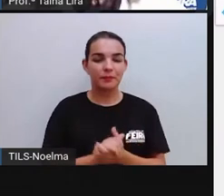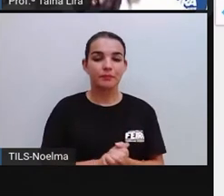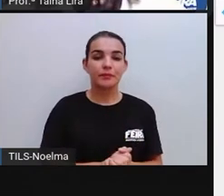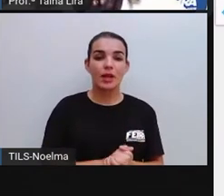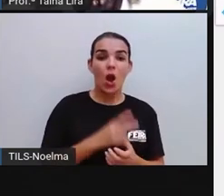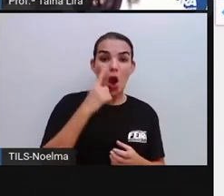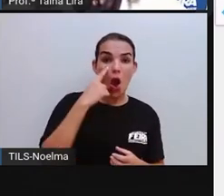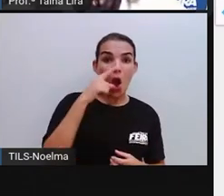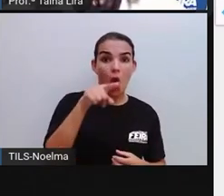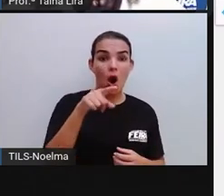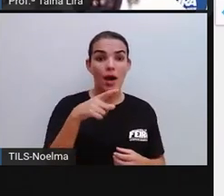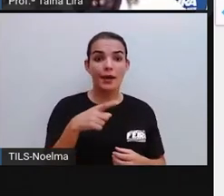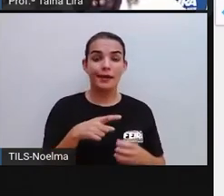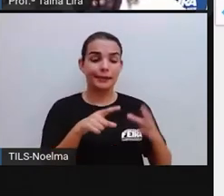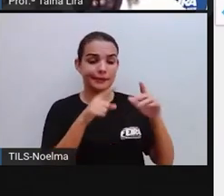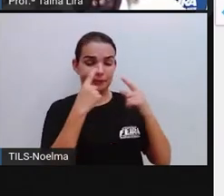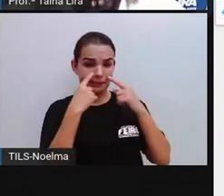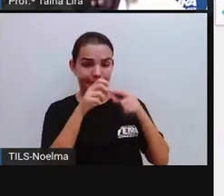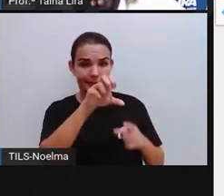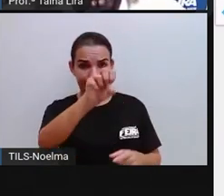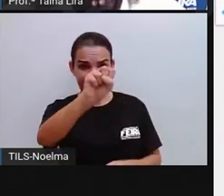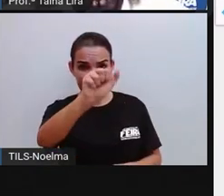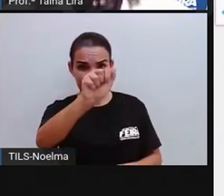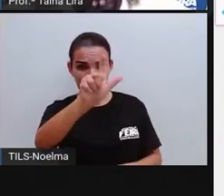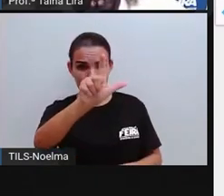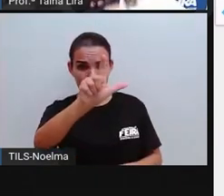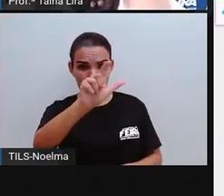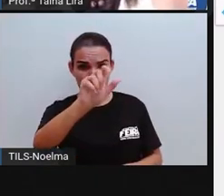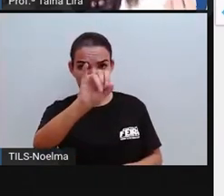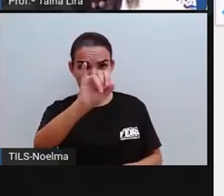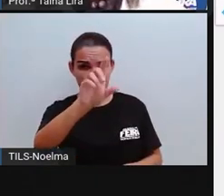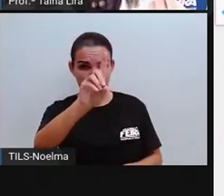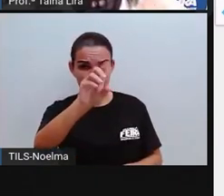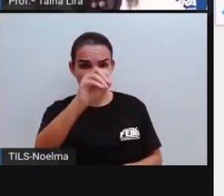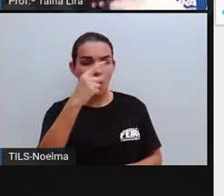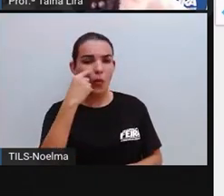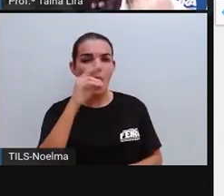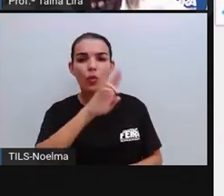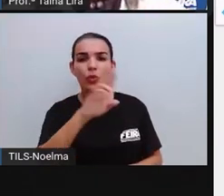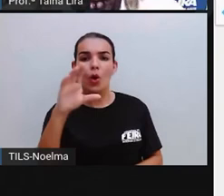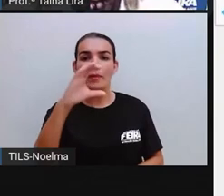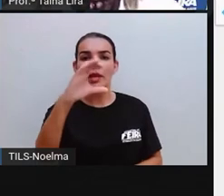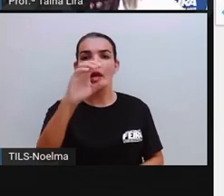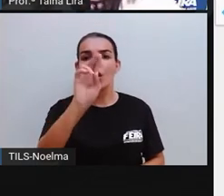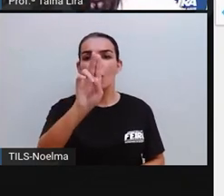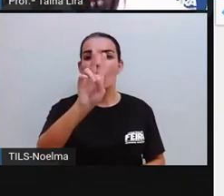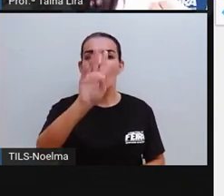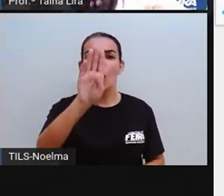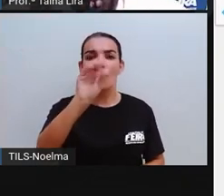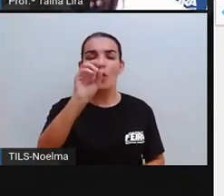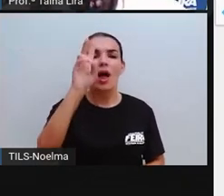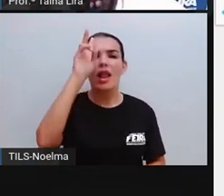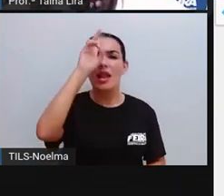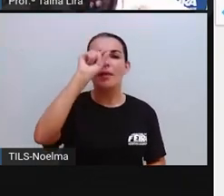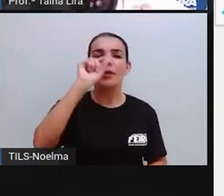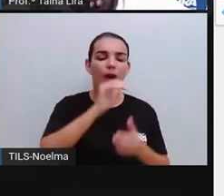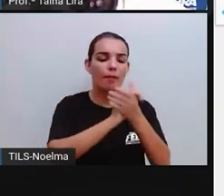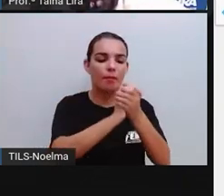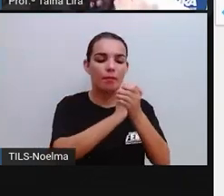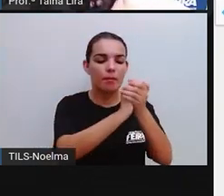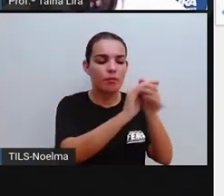olha lá. Esse sólido geométrico se chama cubo. Ele lembra um dado, tá? Ele tem, ó,